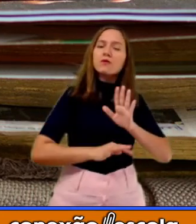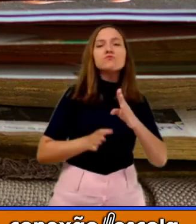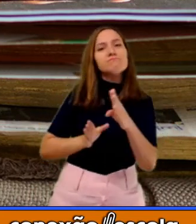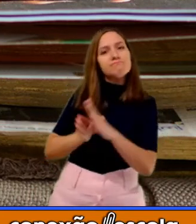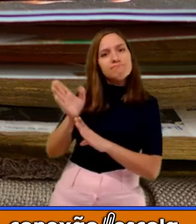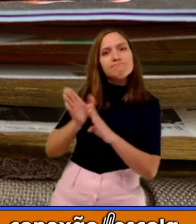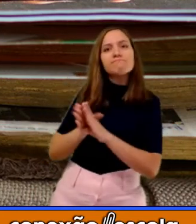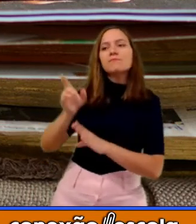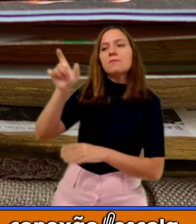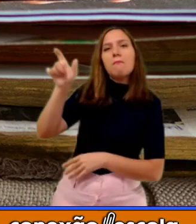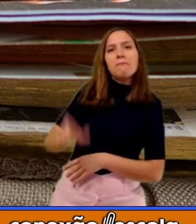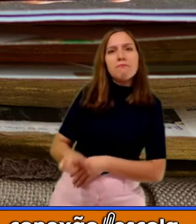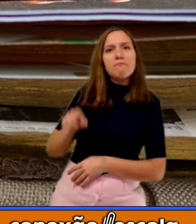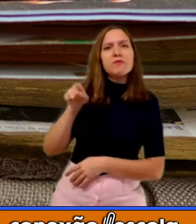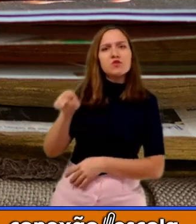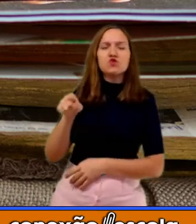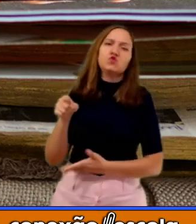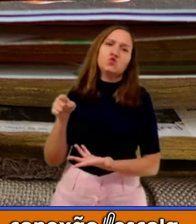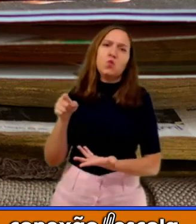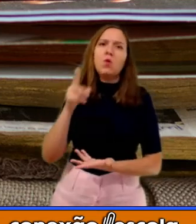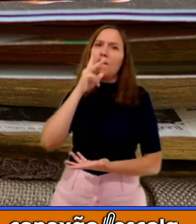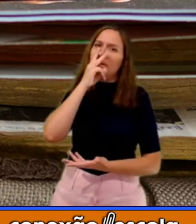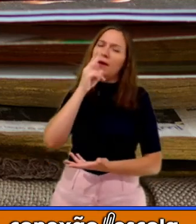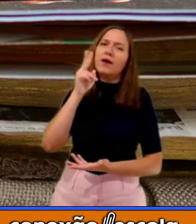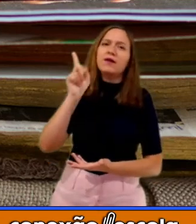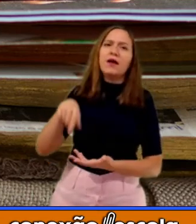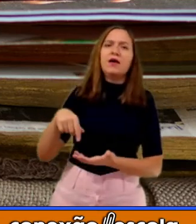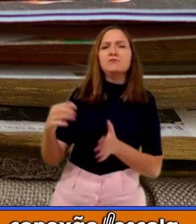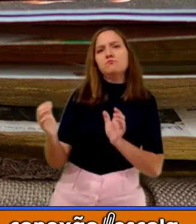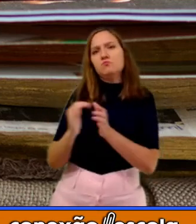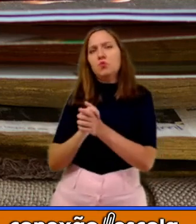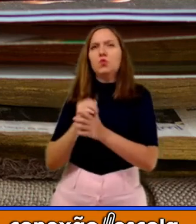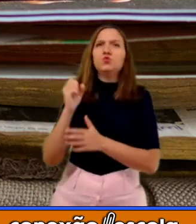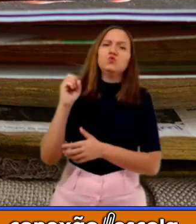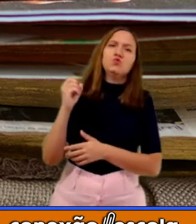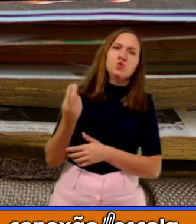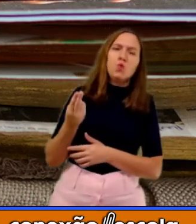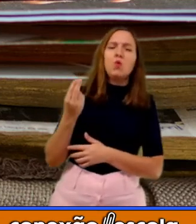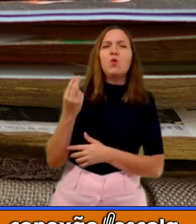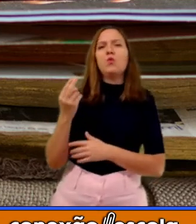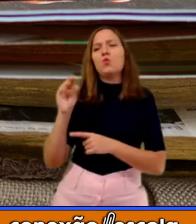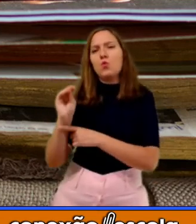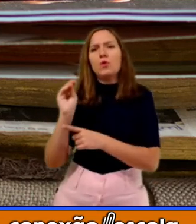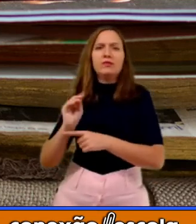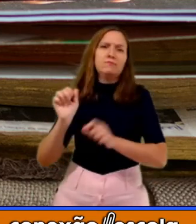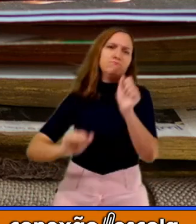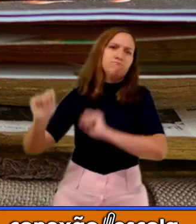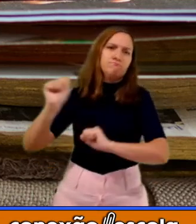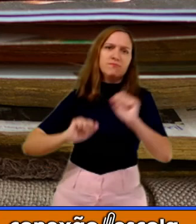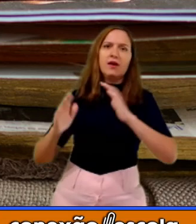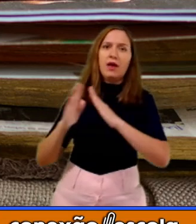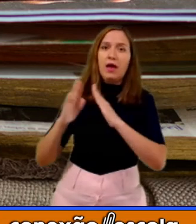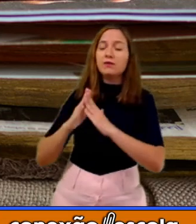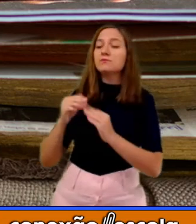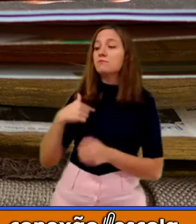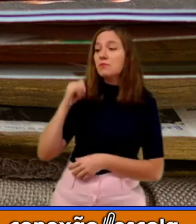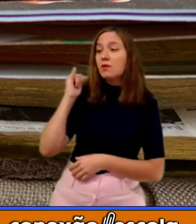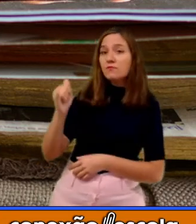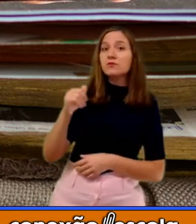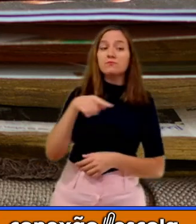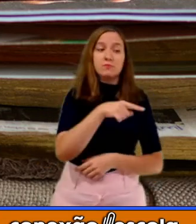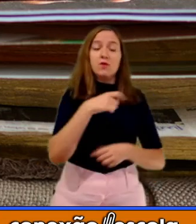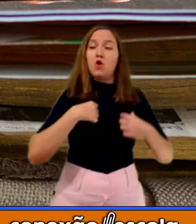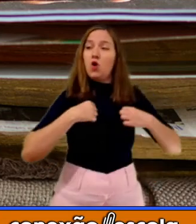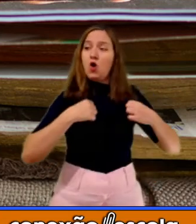ou cuidando, ou o esposo, que a máquina estava lavando roupas e que era necessário pegar essa água